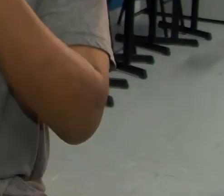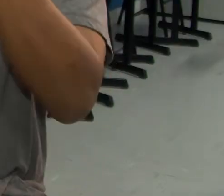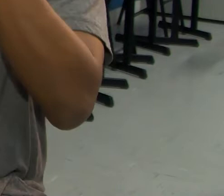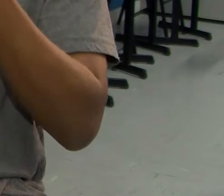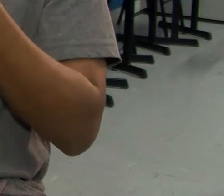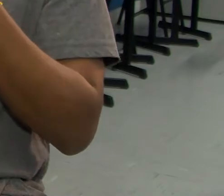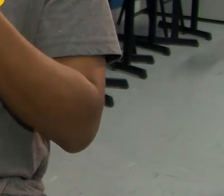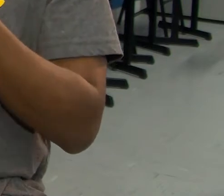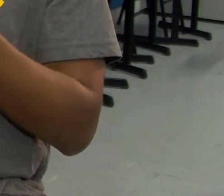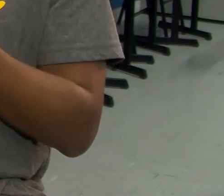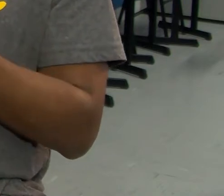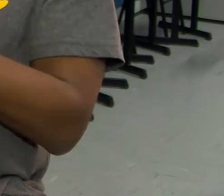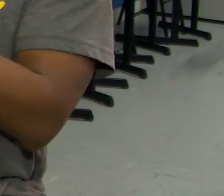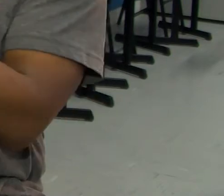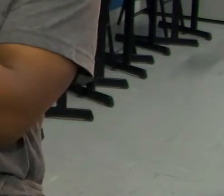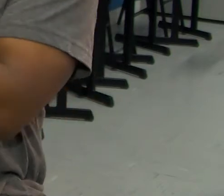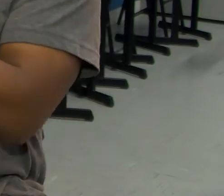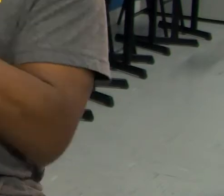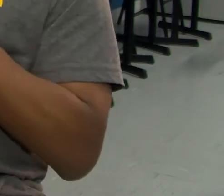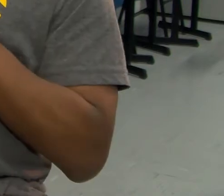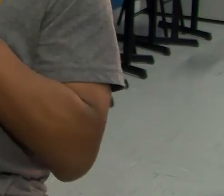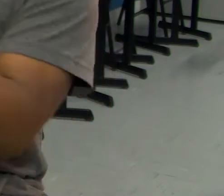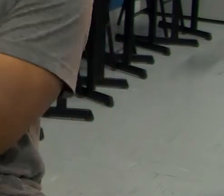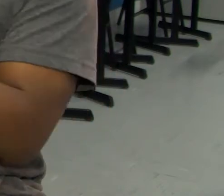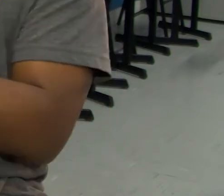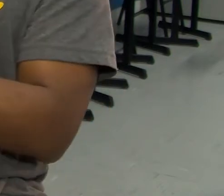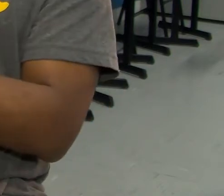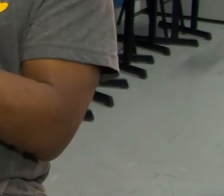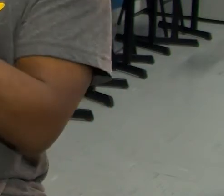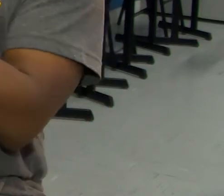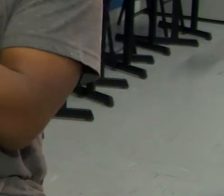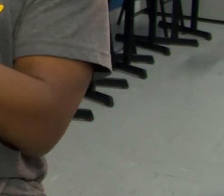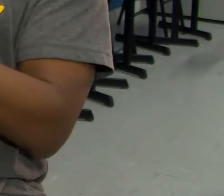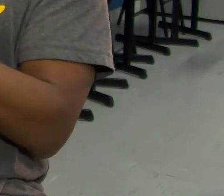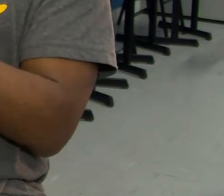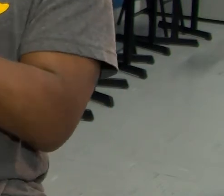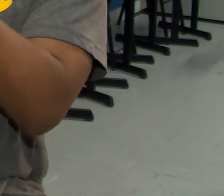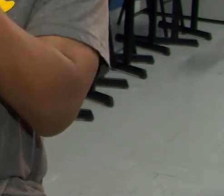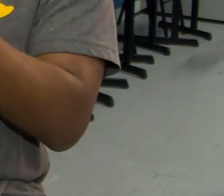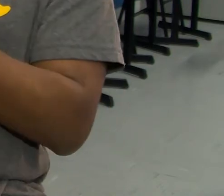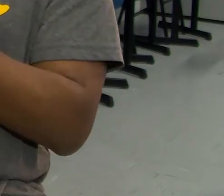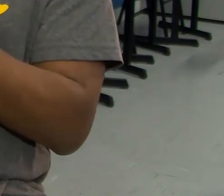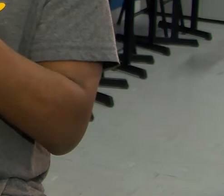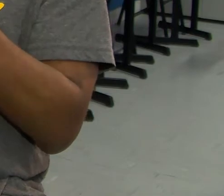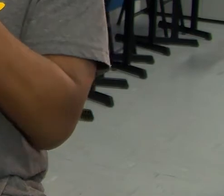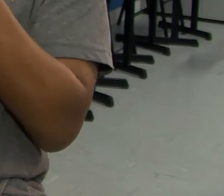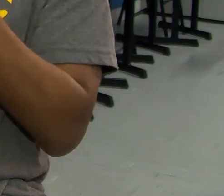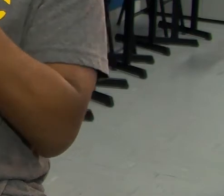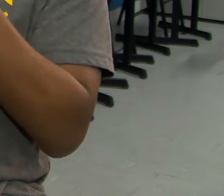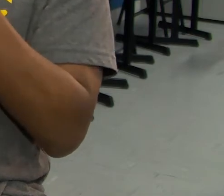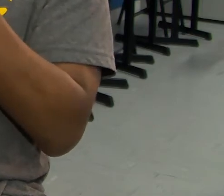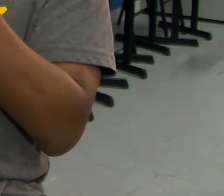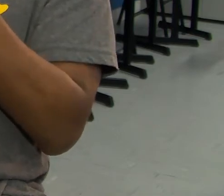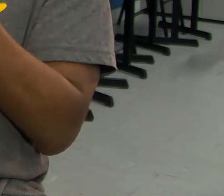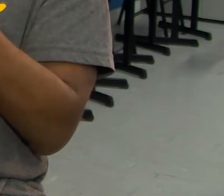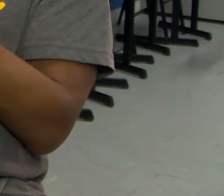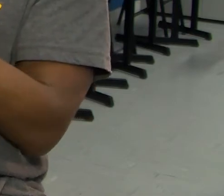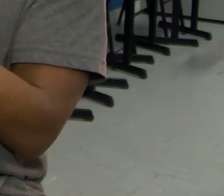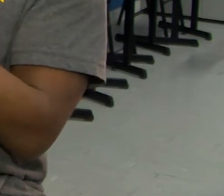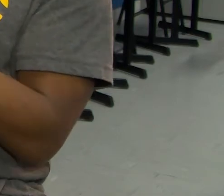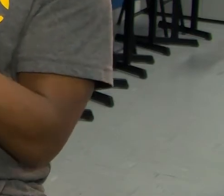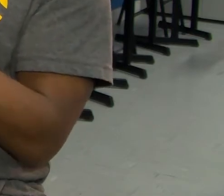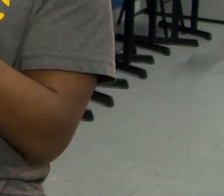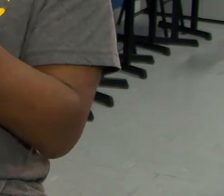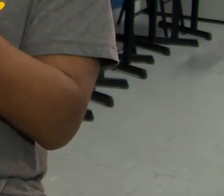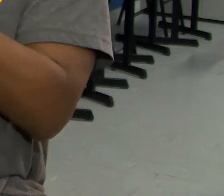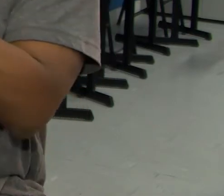sinal. Em relação a sua pergunta, ainda sim, acontecem muitos problemas, muitas lutas